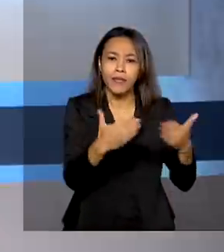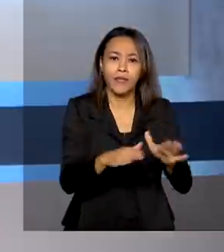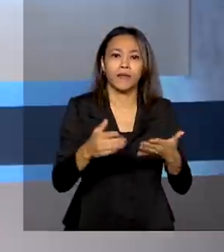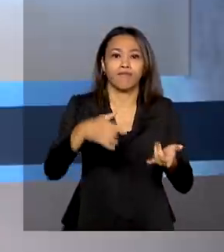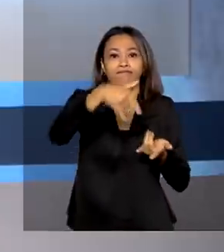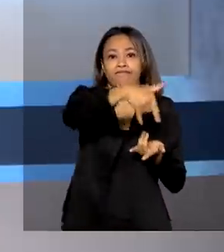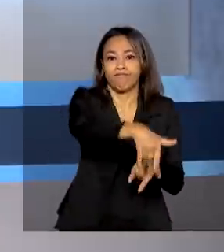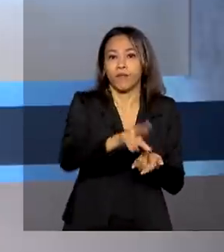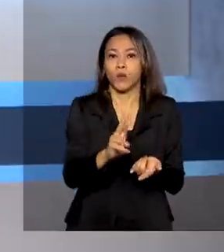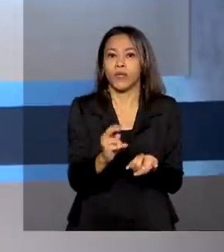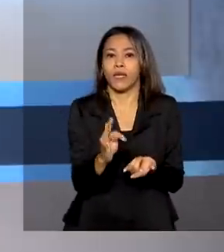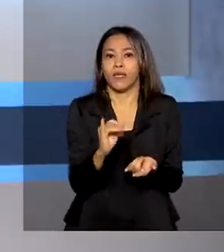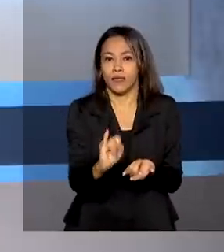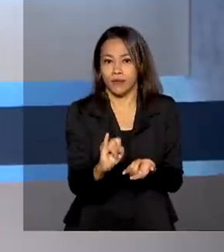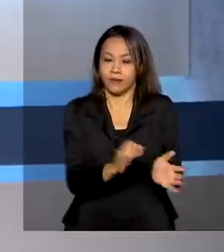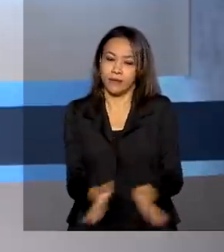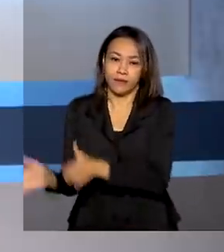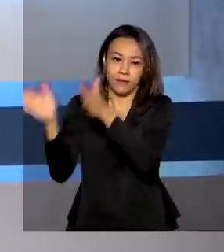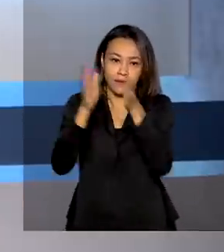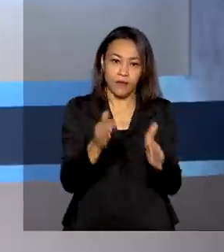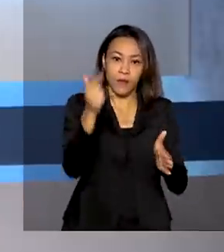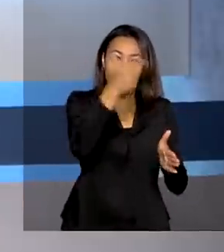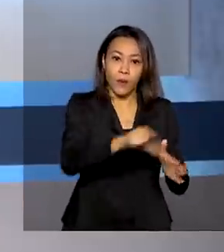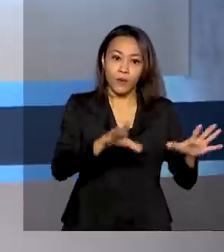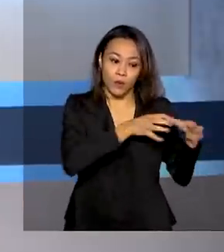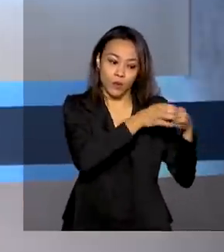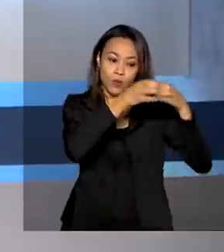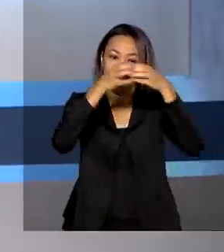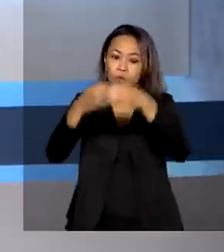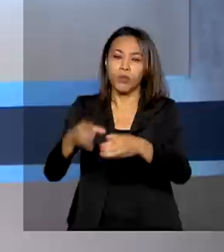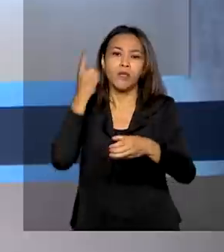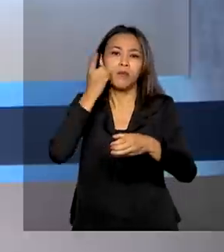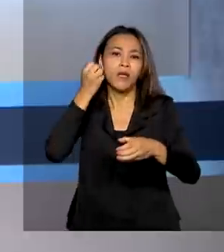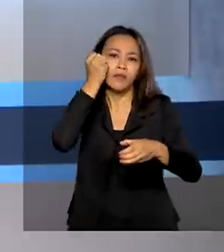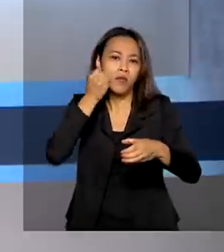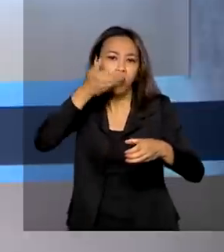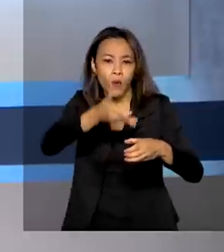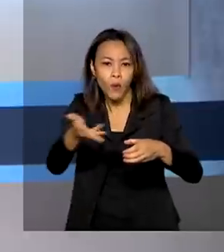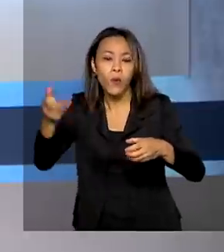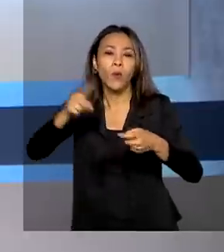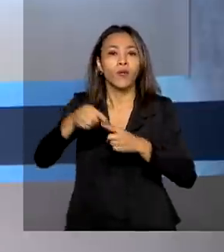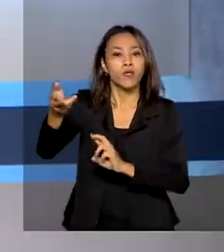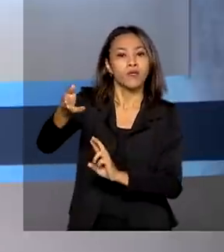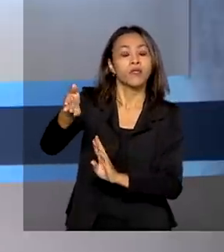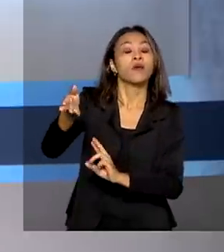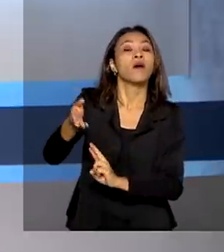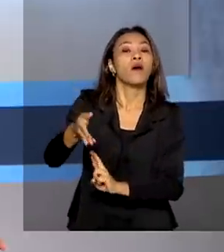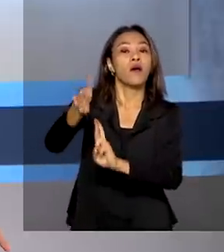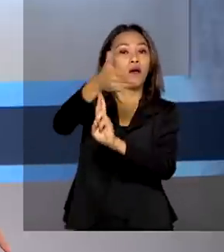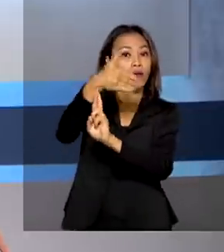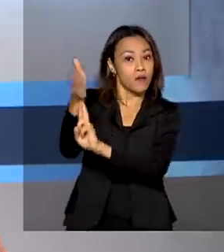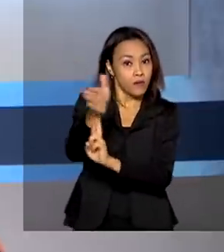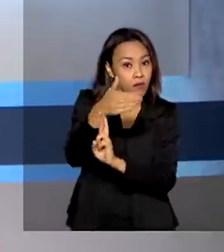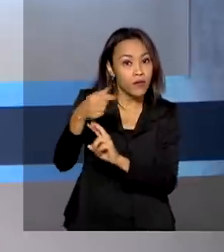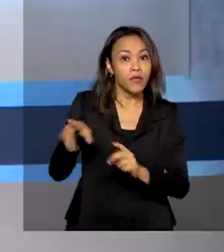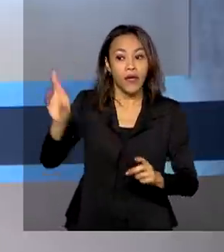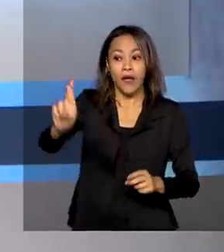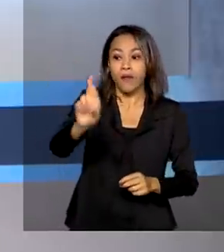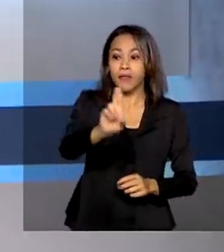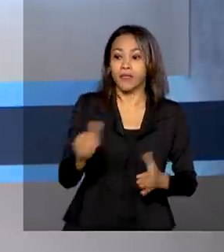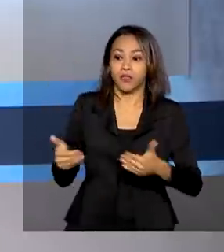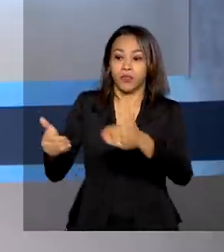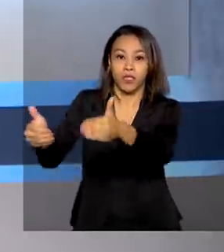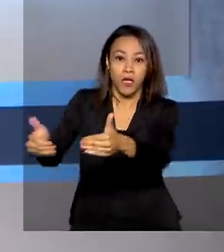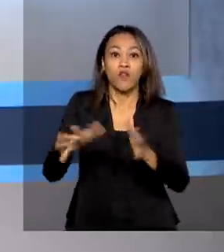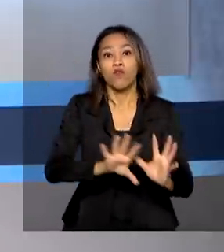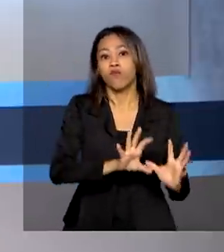Um grupo integrado por parlamentares, embaixadores e representantes de ministérios está em